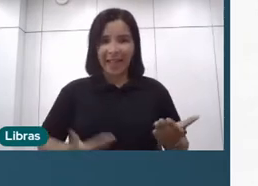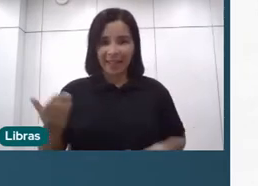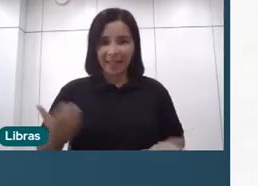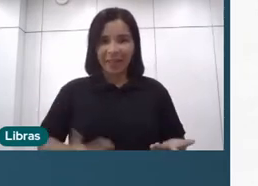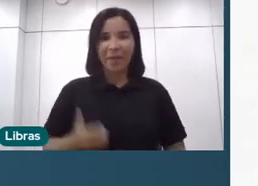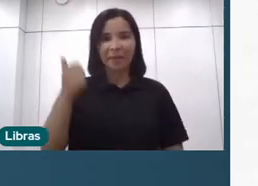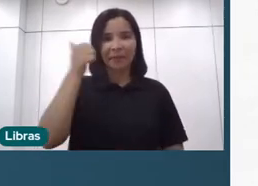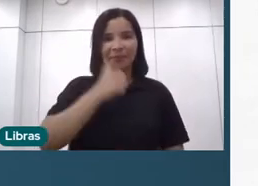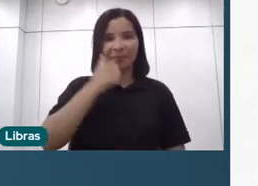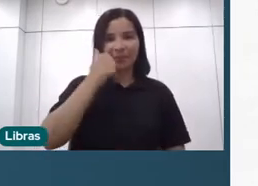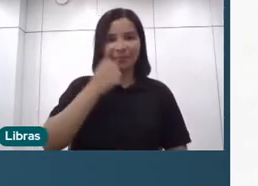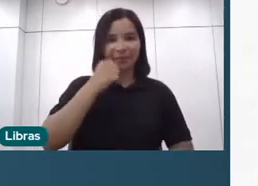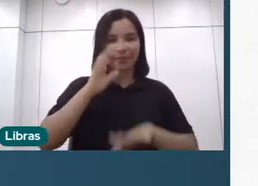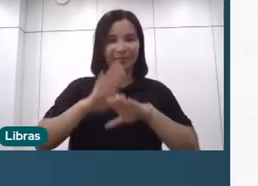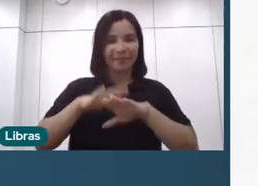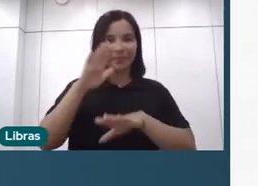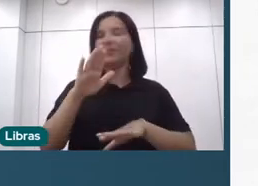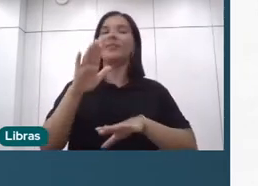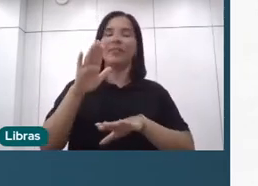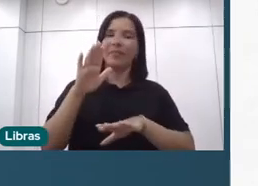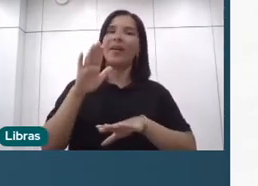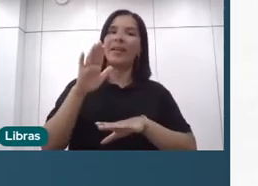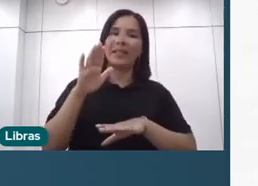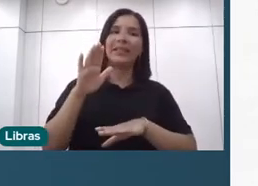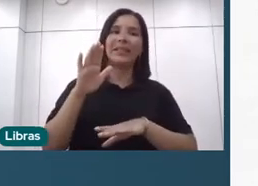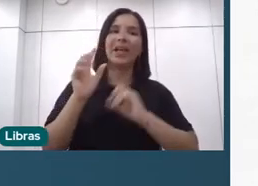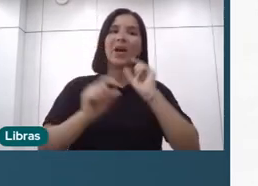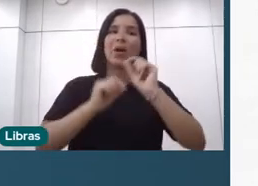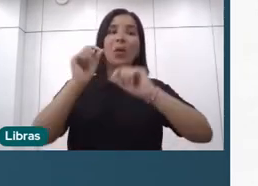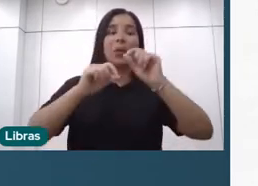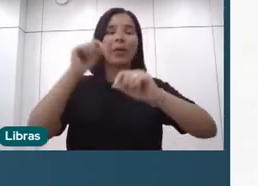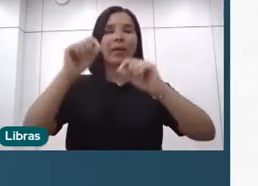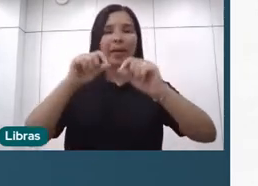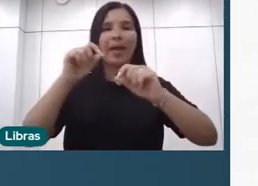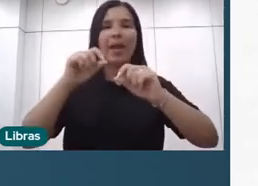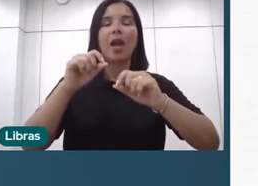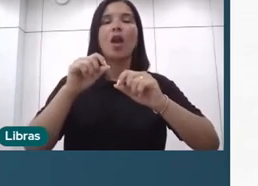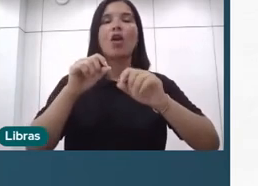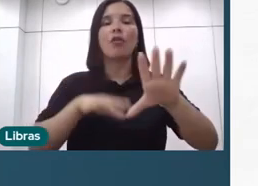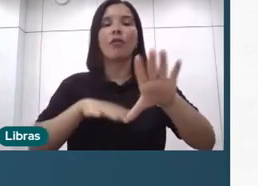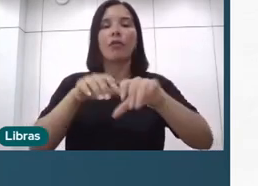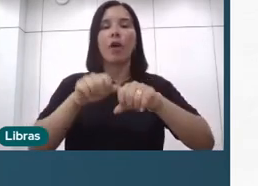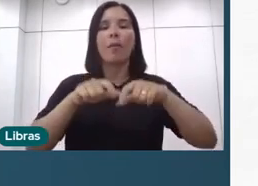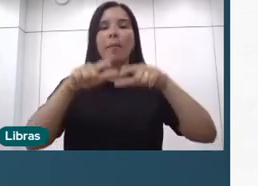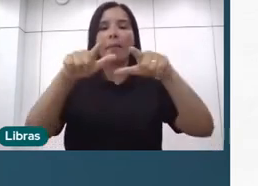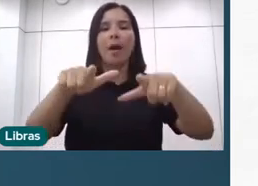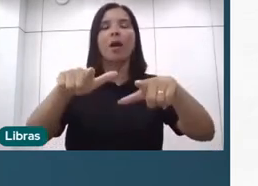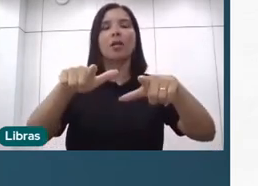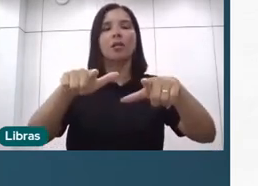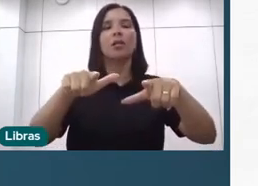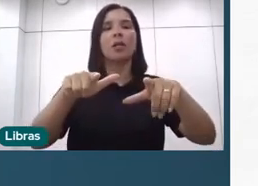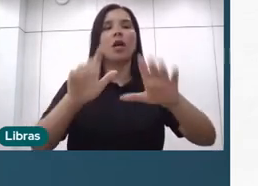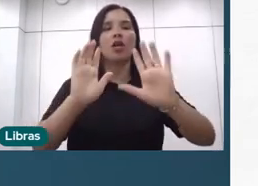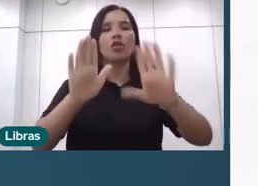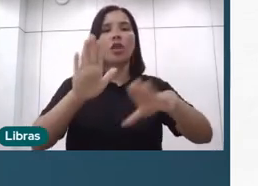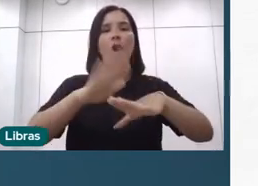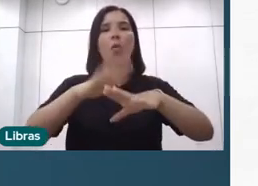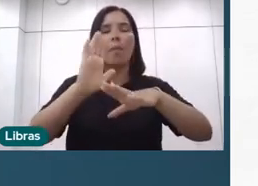as mulheres têm o maior... Tem um percentual maior de mulheres com nível de escolaridade de nível superior ou mais, né?